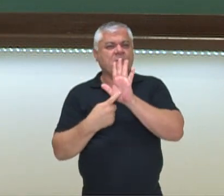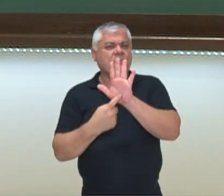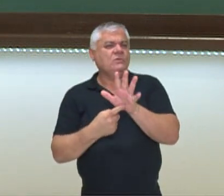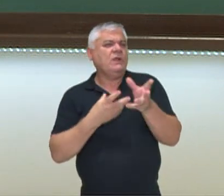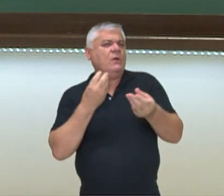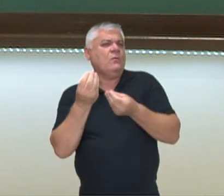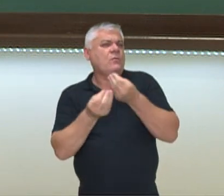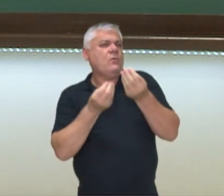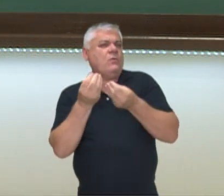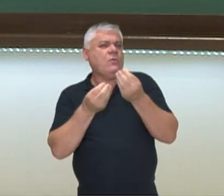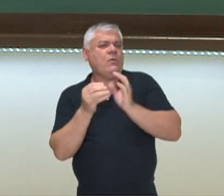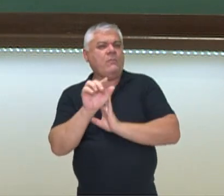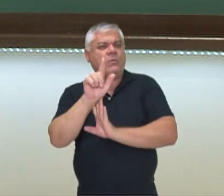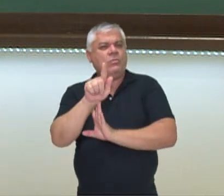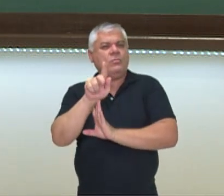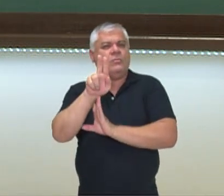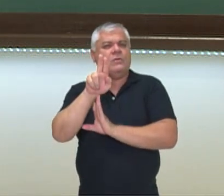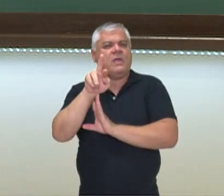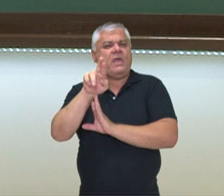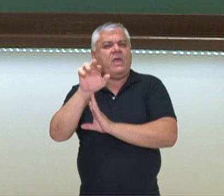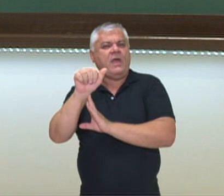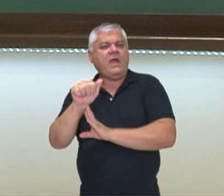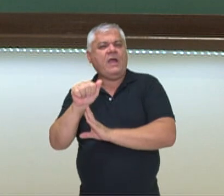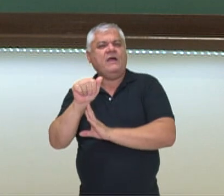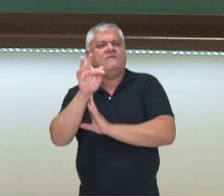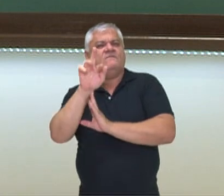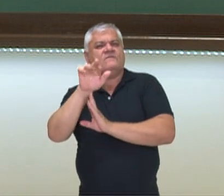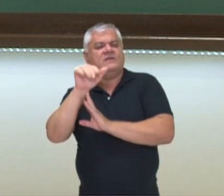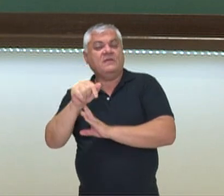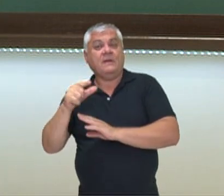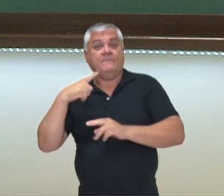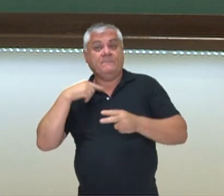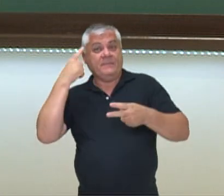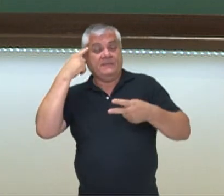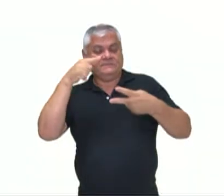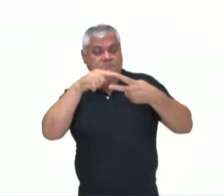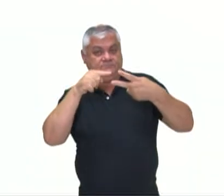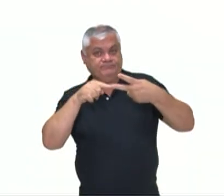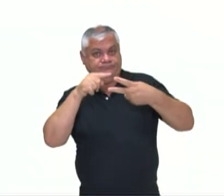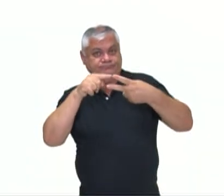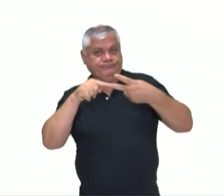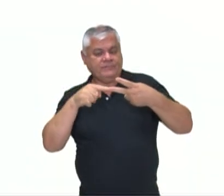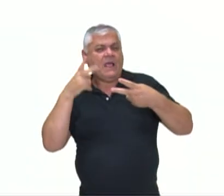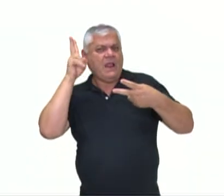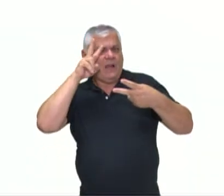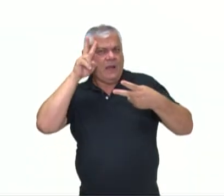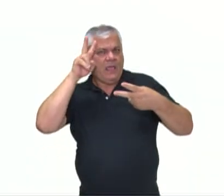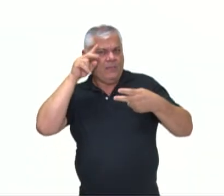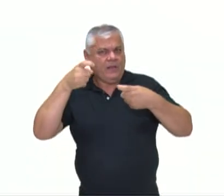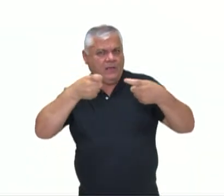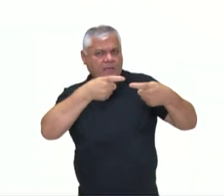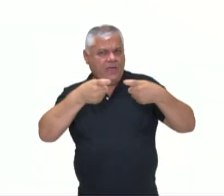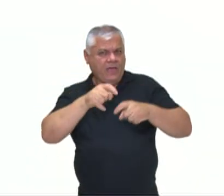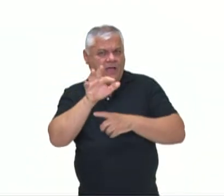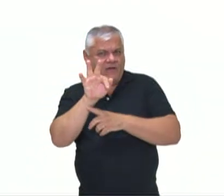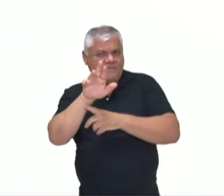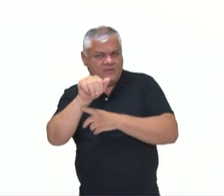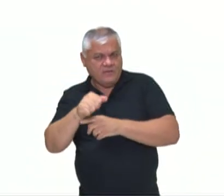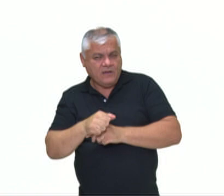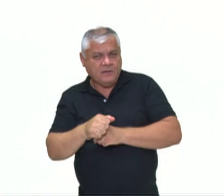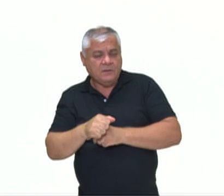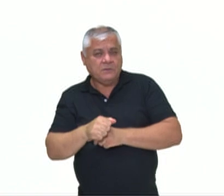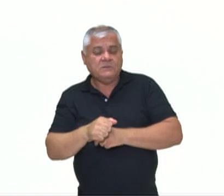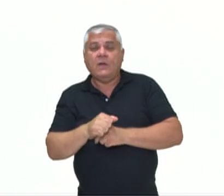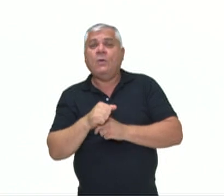Guerra Fria de maneira resumida, vamos pensar em dois questionamentos principais. Você se lembra o que é Guerra Fria? E quais as